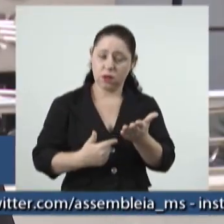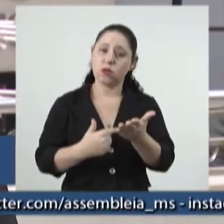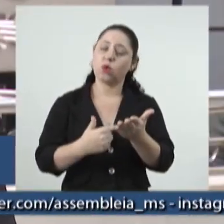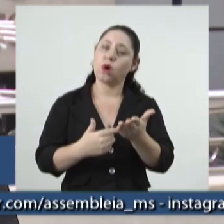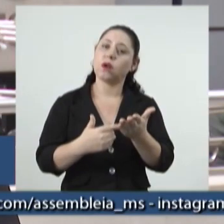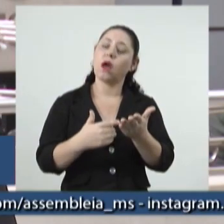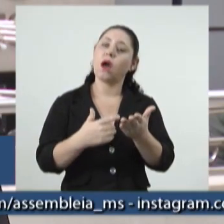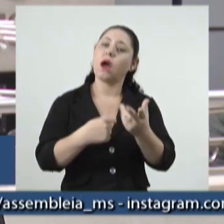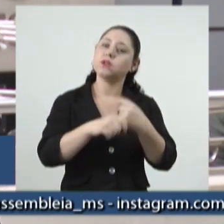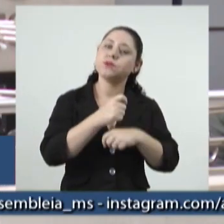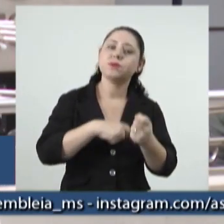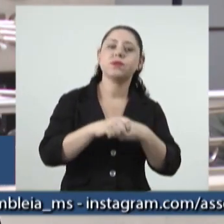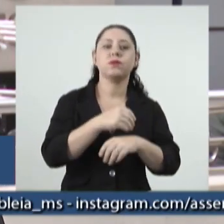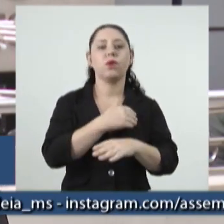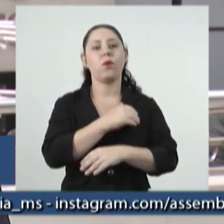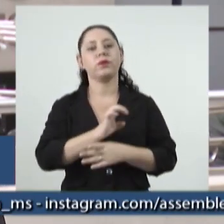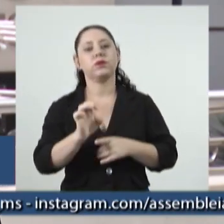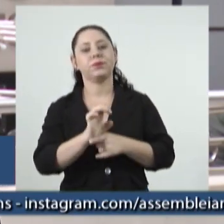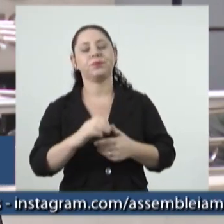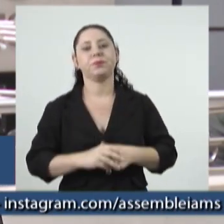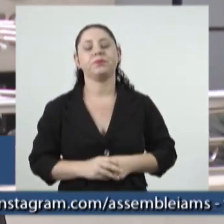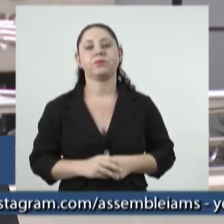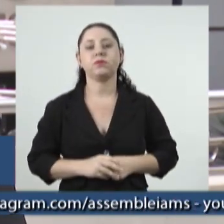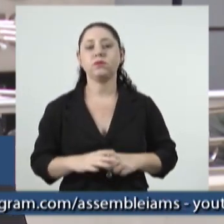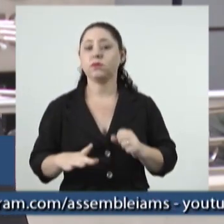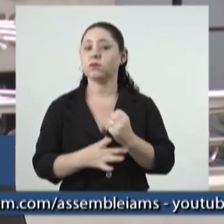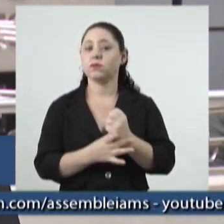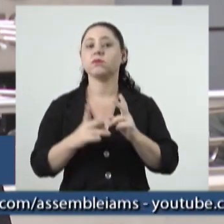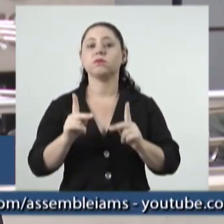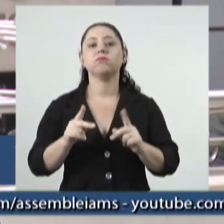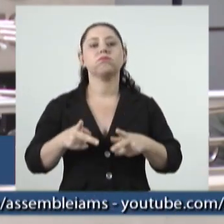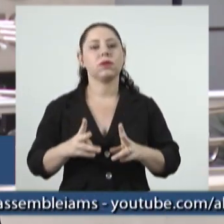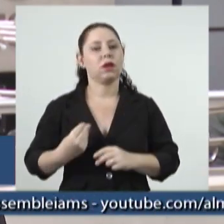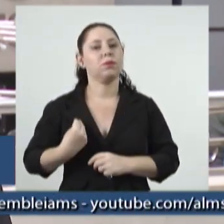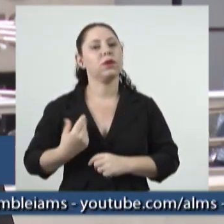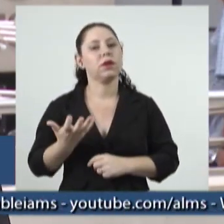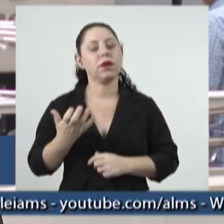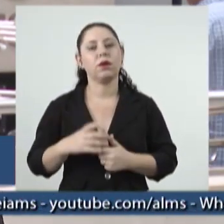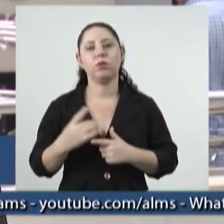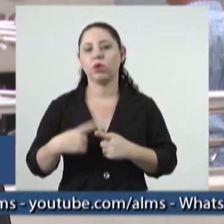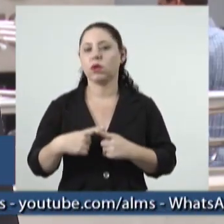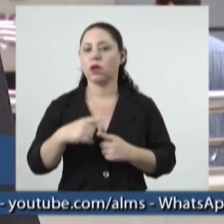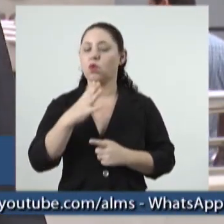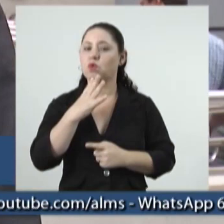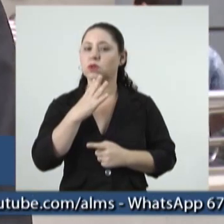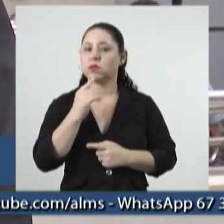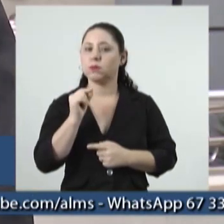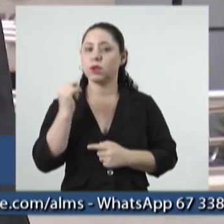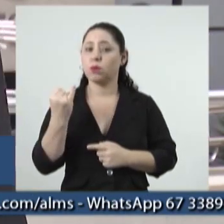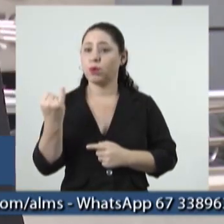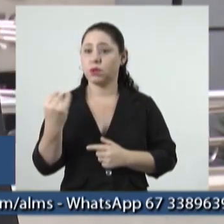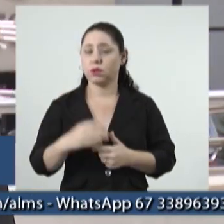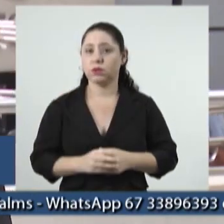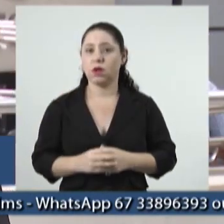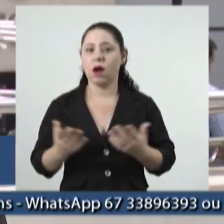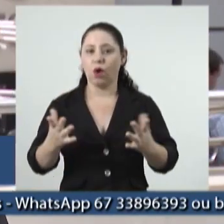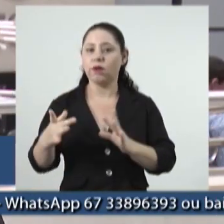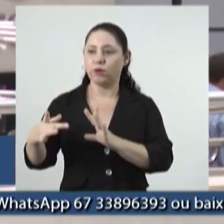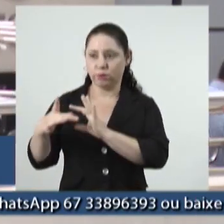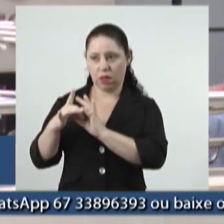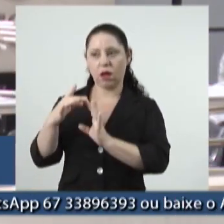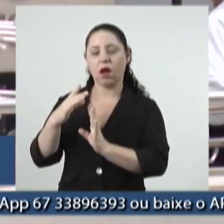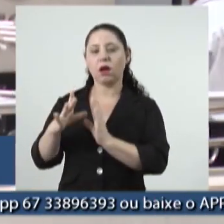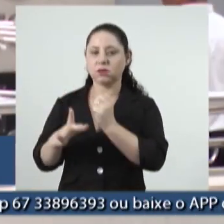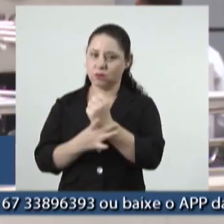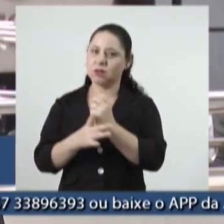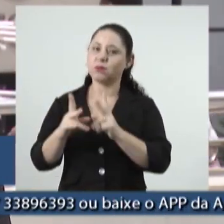A pauta da segurança pública é sempre uma pauta que eu faço questão de participar, até pelo conhecimento, então me juntar aí ao Coronel Davi, que também